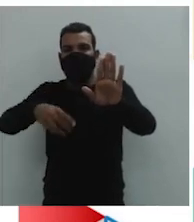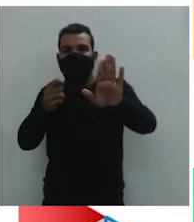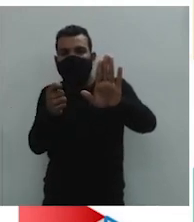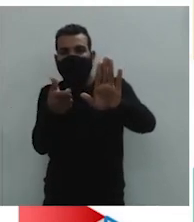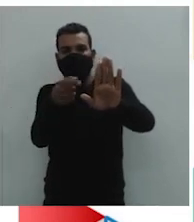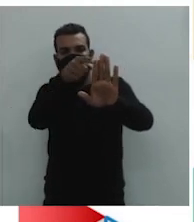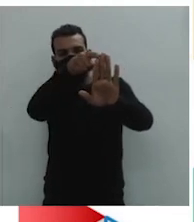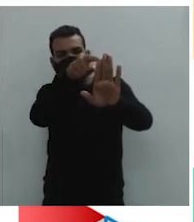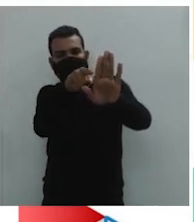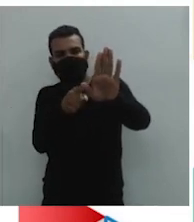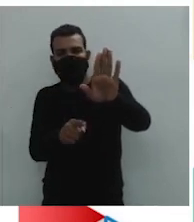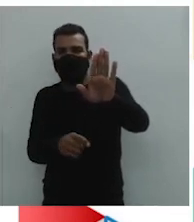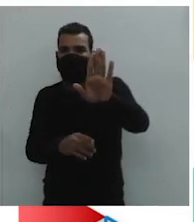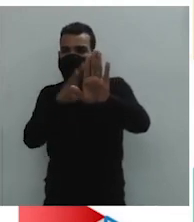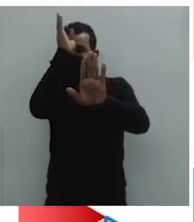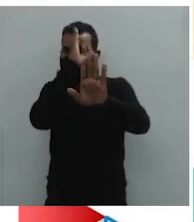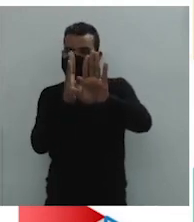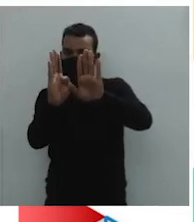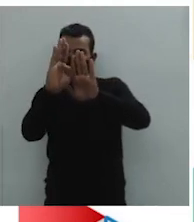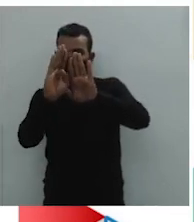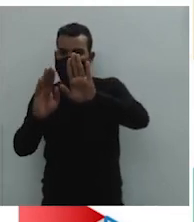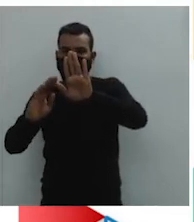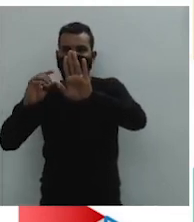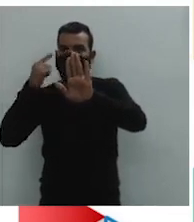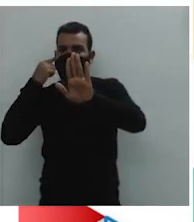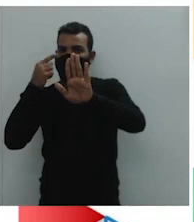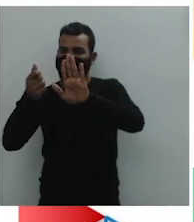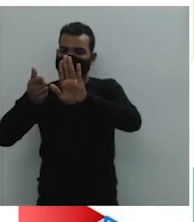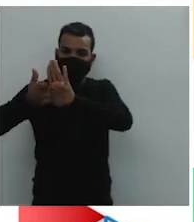não se expande tanto.